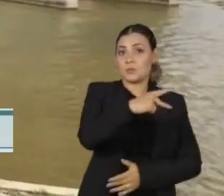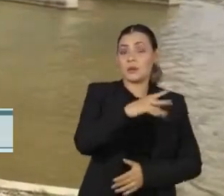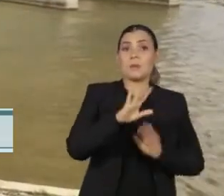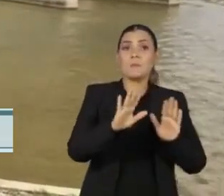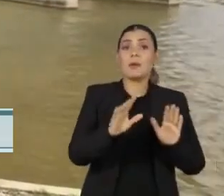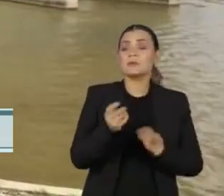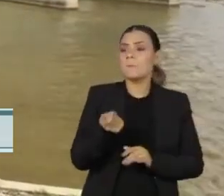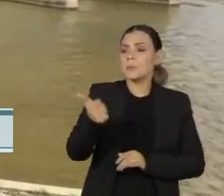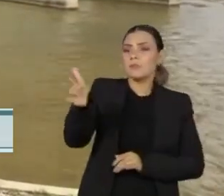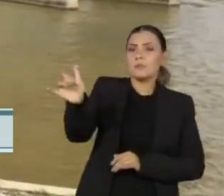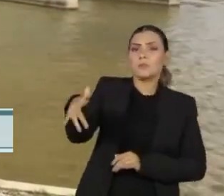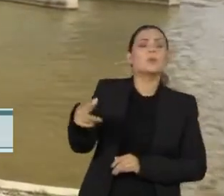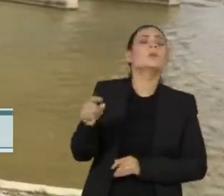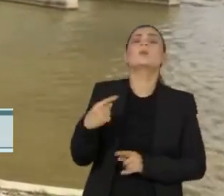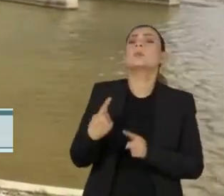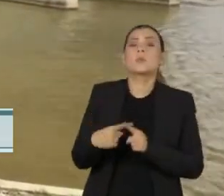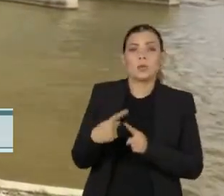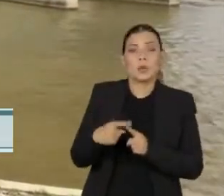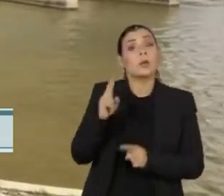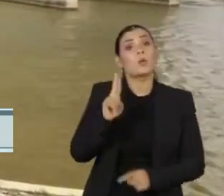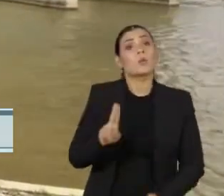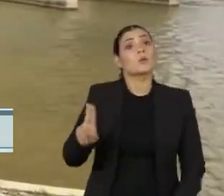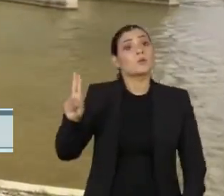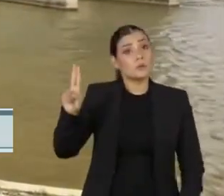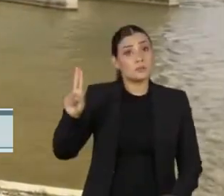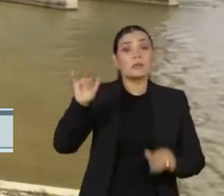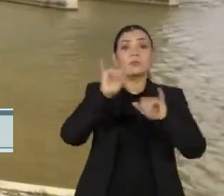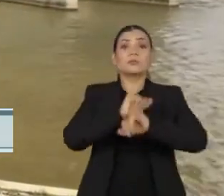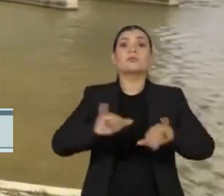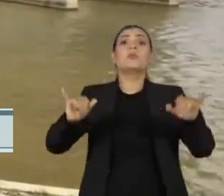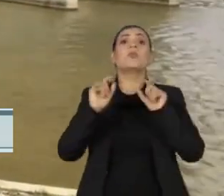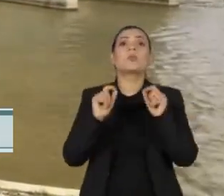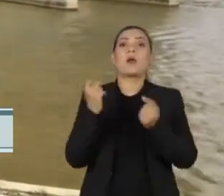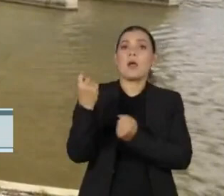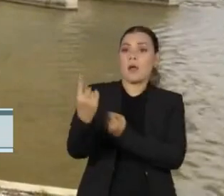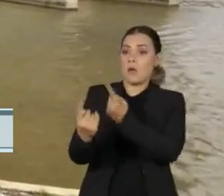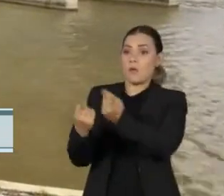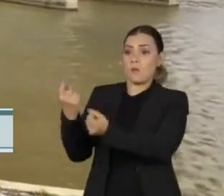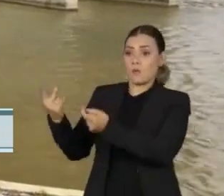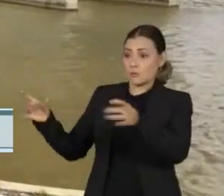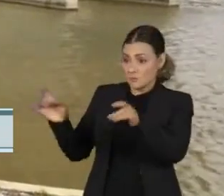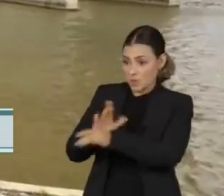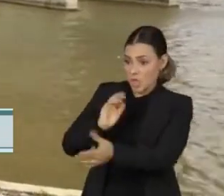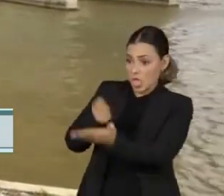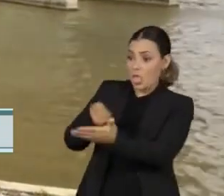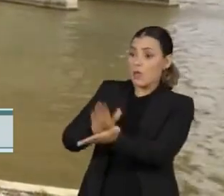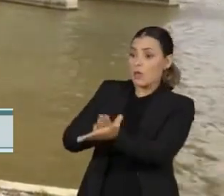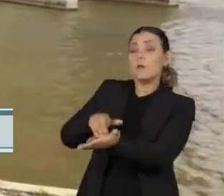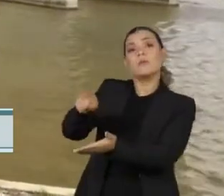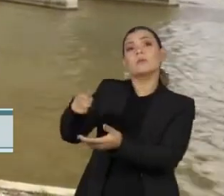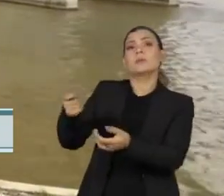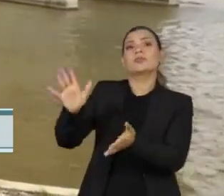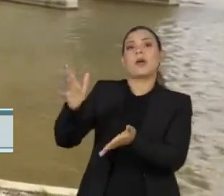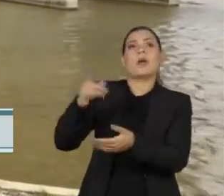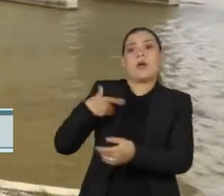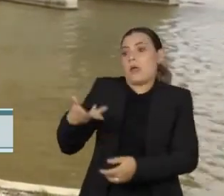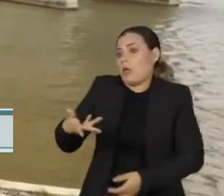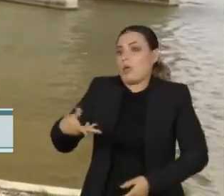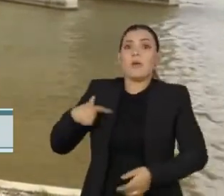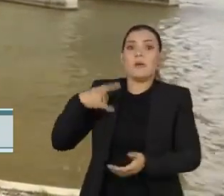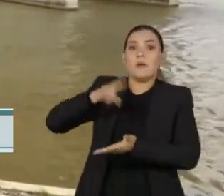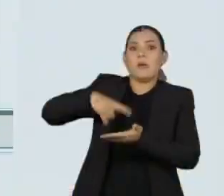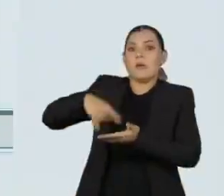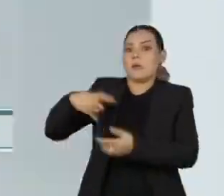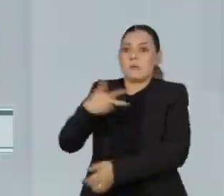ainda pode ser menor. Isso porque a universidade anunciou que alguns deles, depois de notificados, estão correndo atrás da